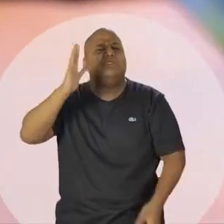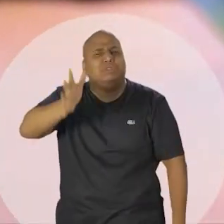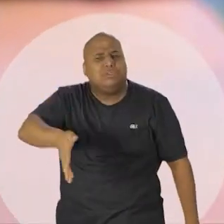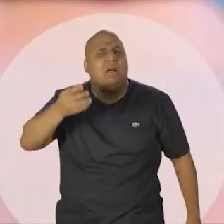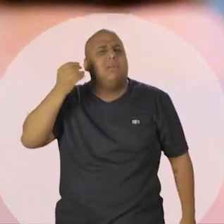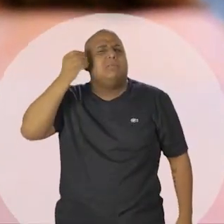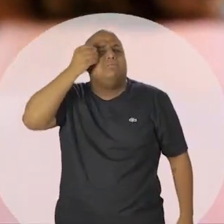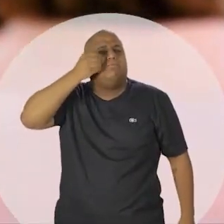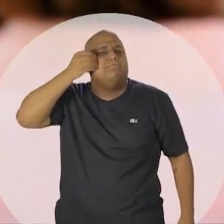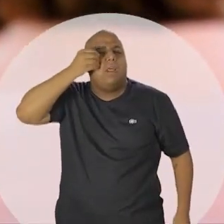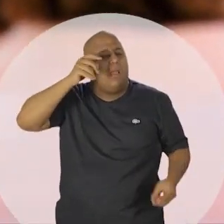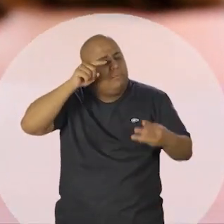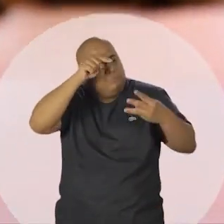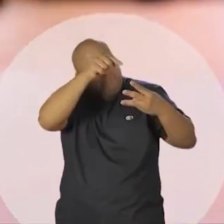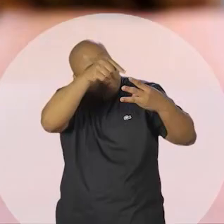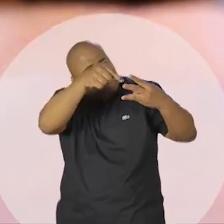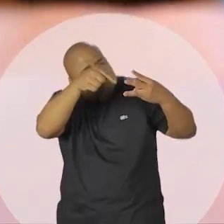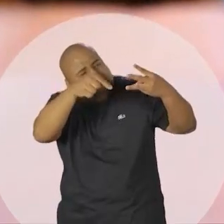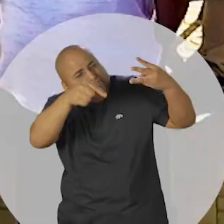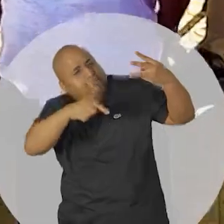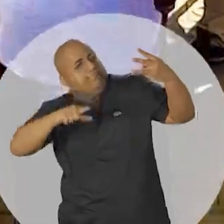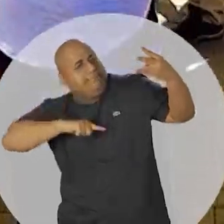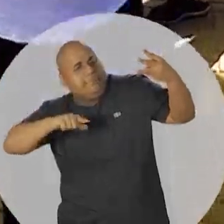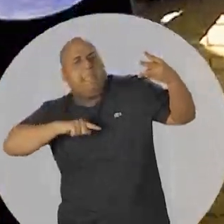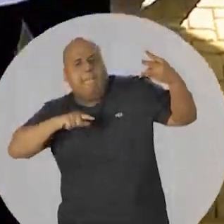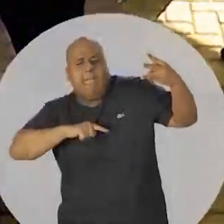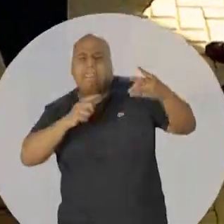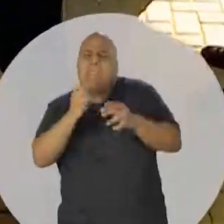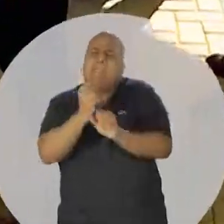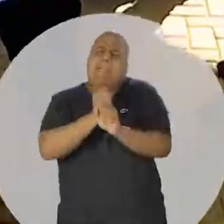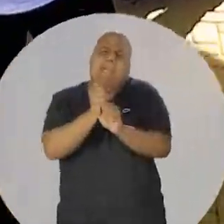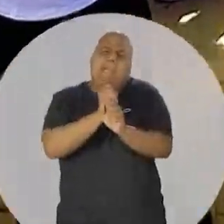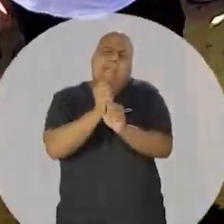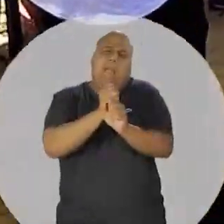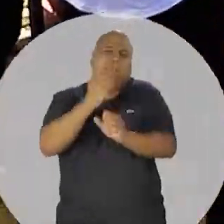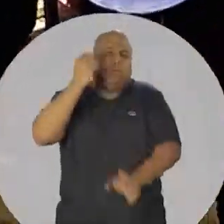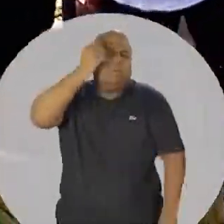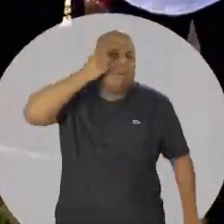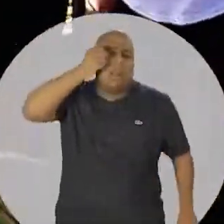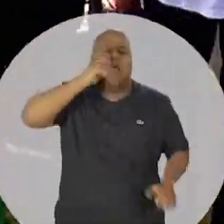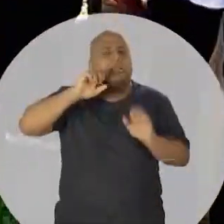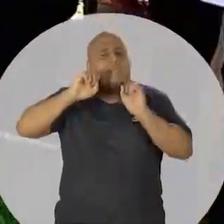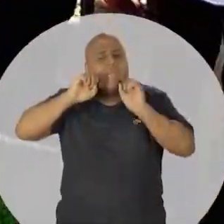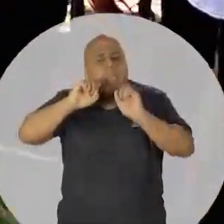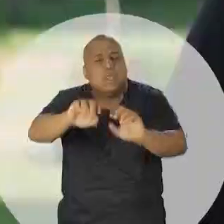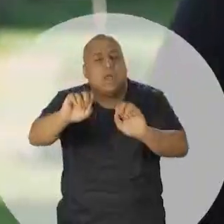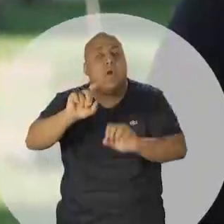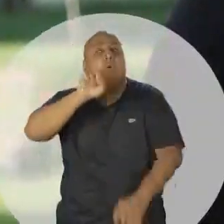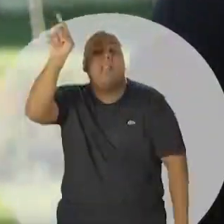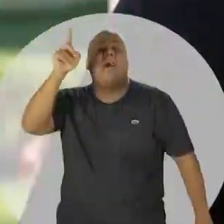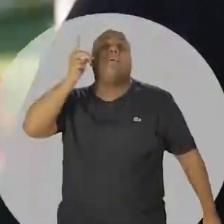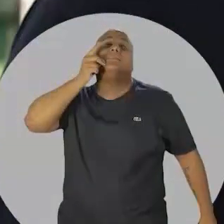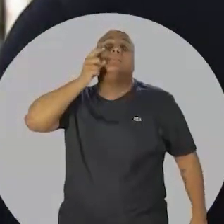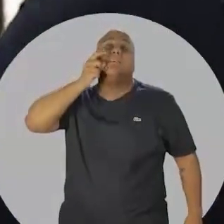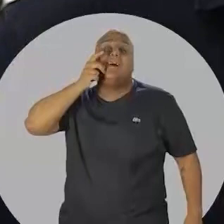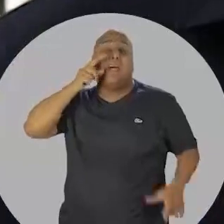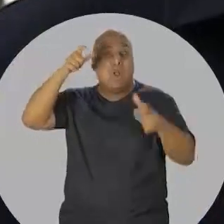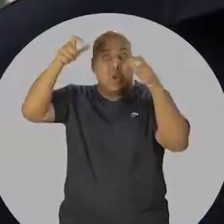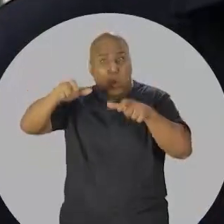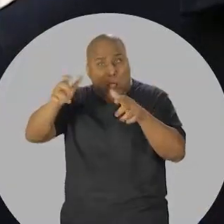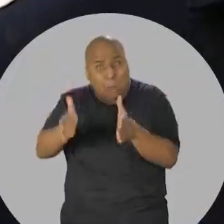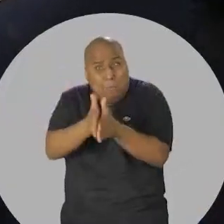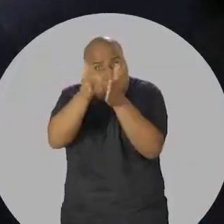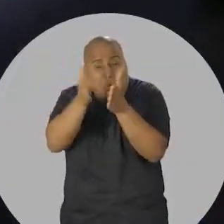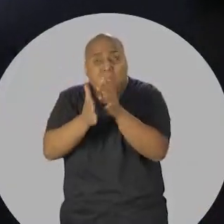comovidamente convencido com isso, não só pela experiência extraordinária do Brizola, do Darcy Ribeiro, da Anísio Teixeira, mas porque o Ceará, um dos